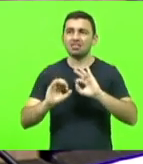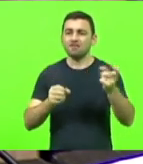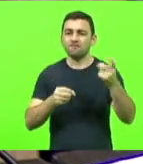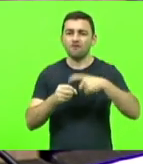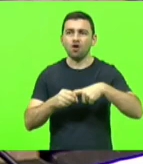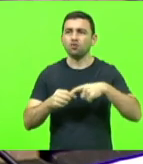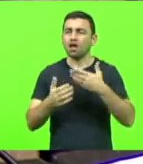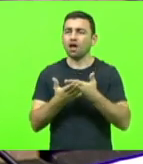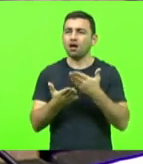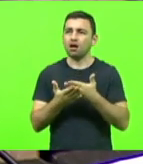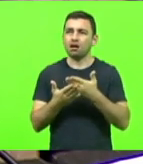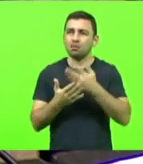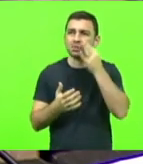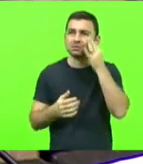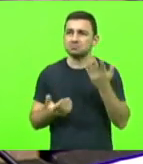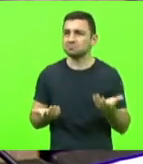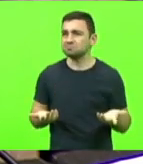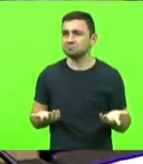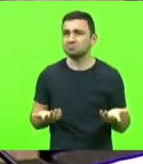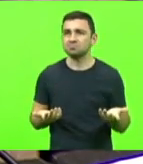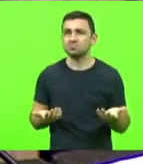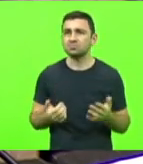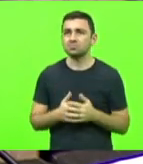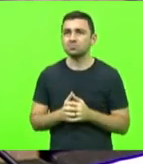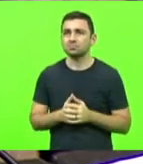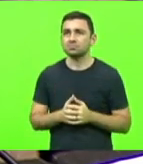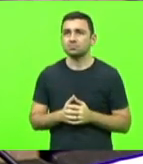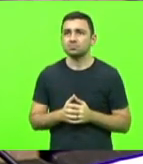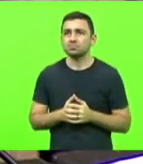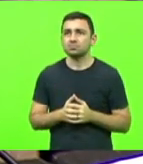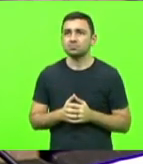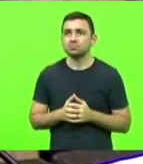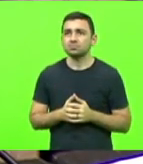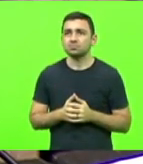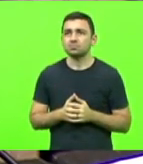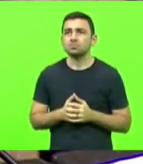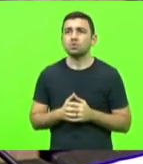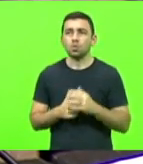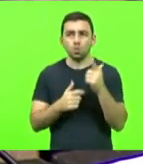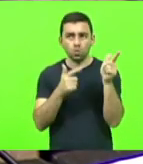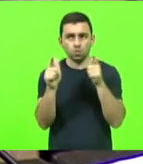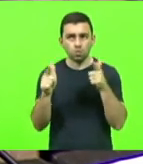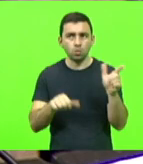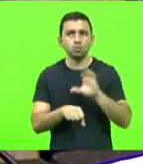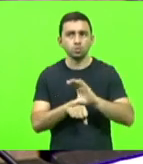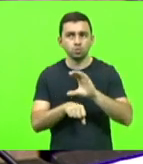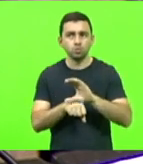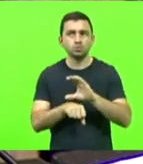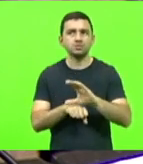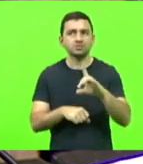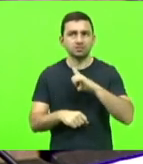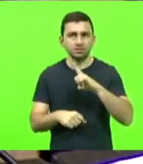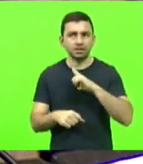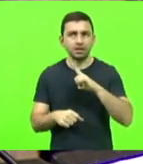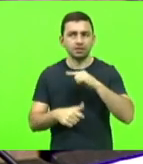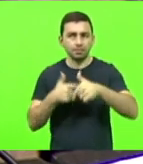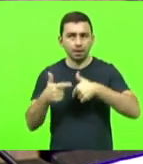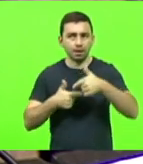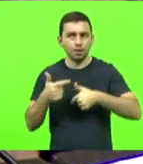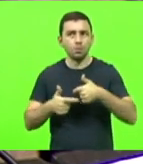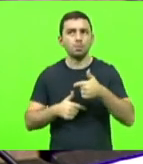certeza quando o retorno presencial acontecerá. E os outros cursos que exigem atividade prática,